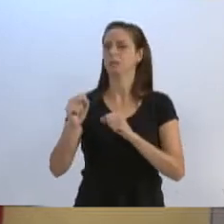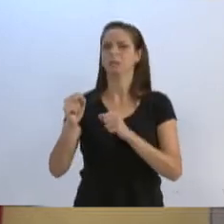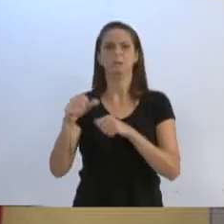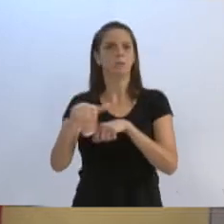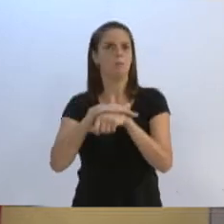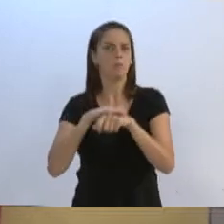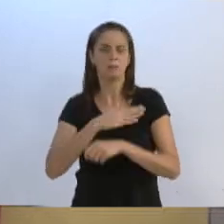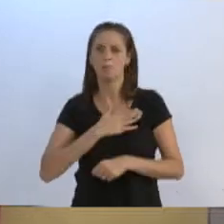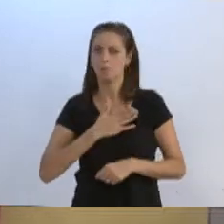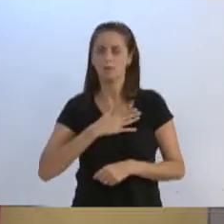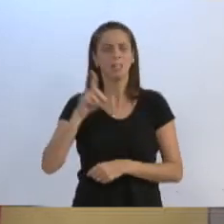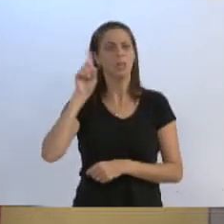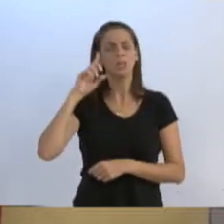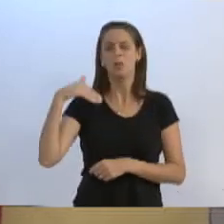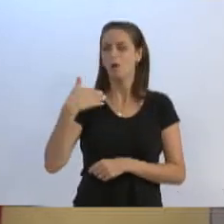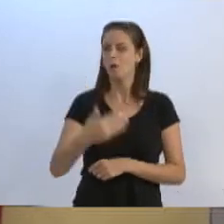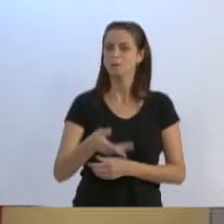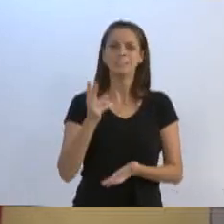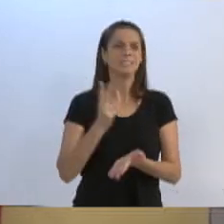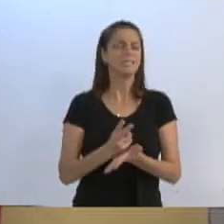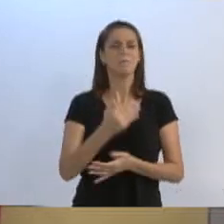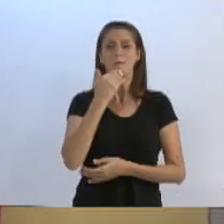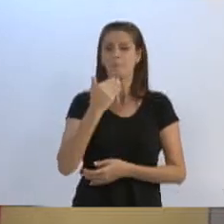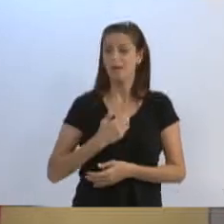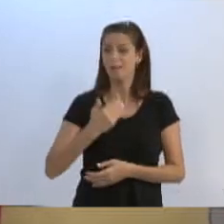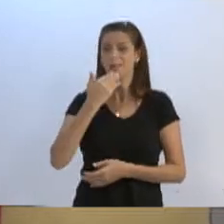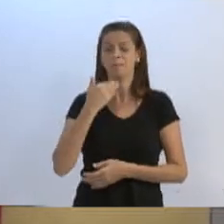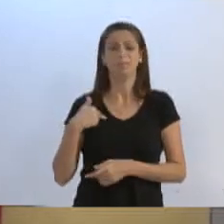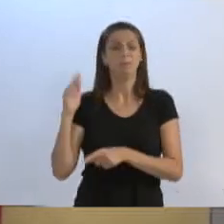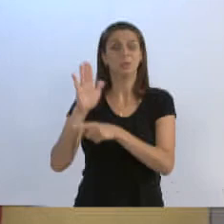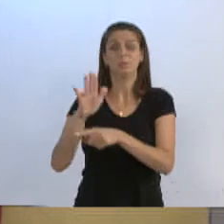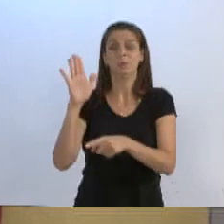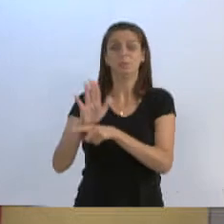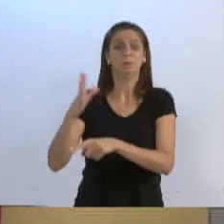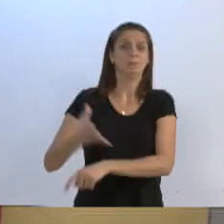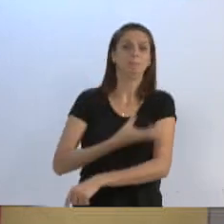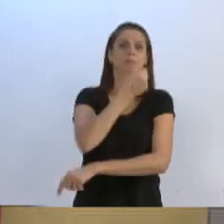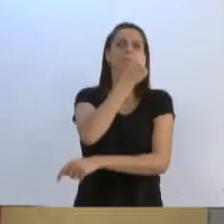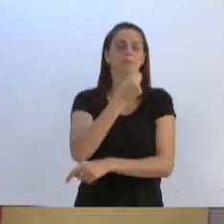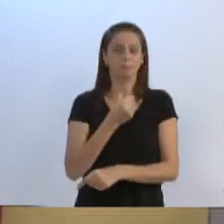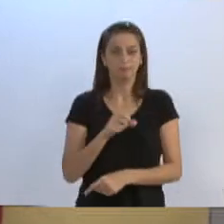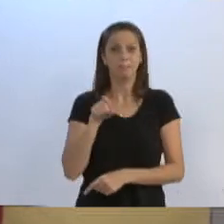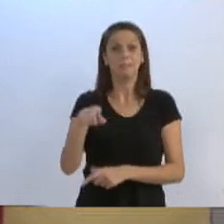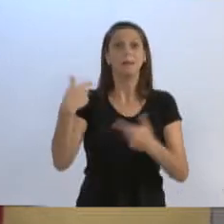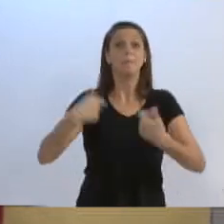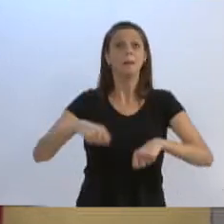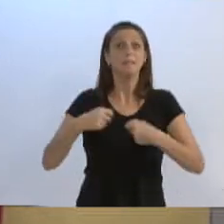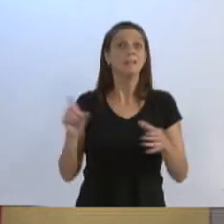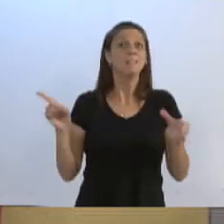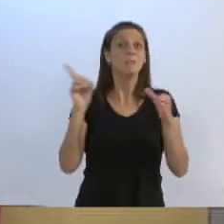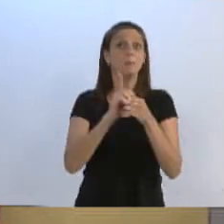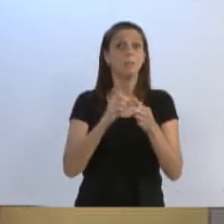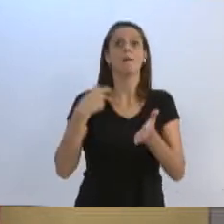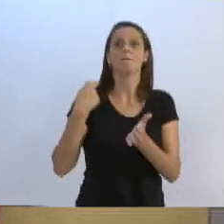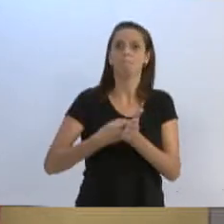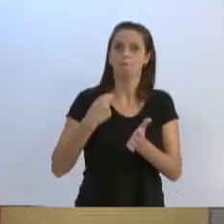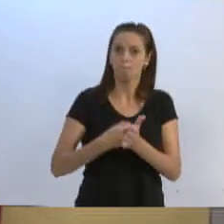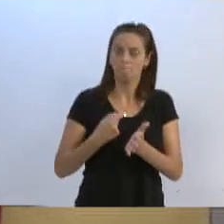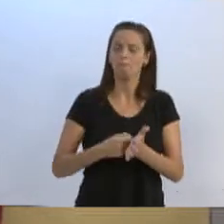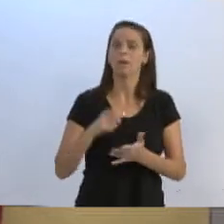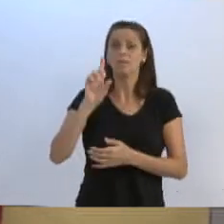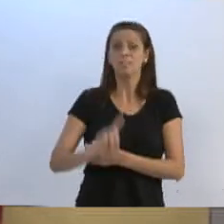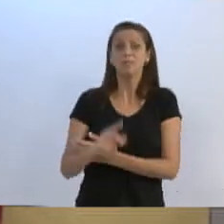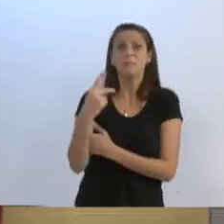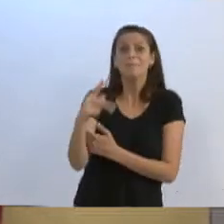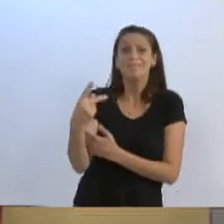diariamente muitos pedidos de socorro, muitos pedidos de ajuda da população que precisa de atendimento e cobram por um direito,